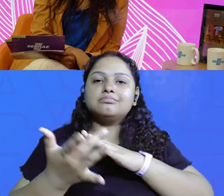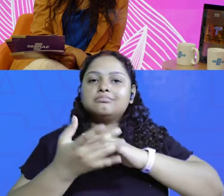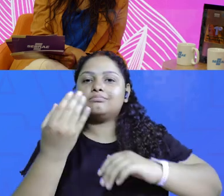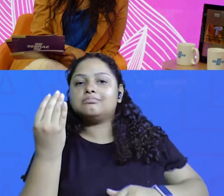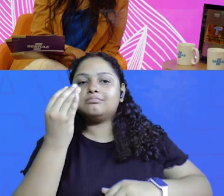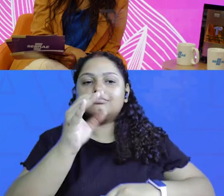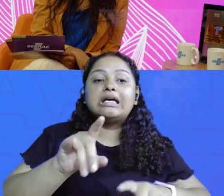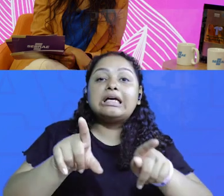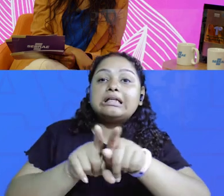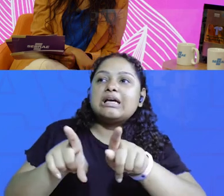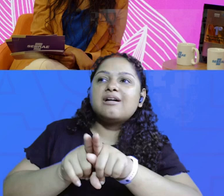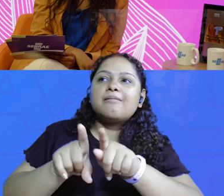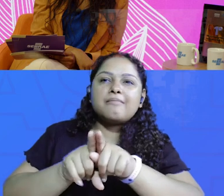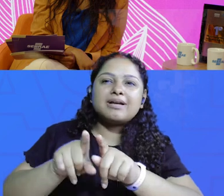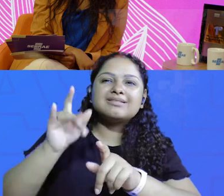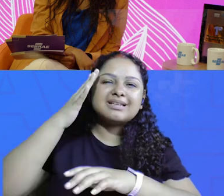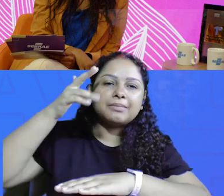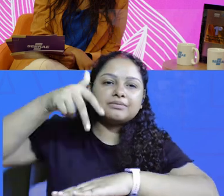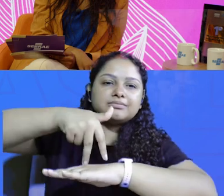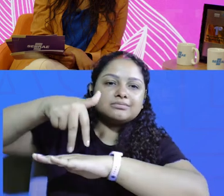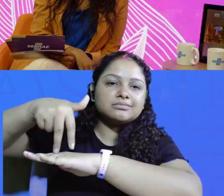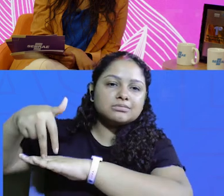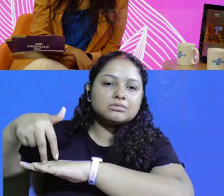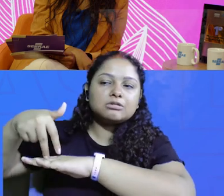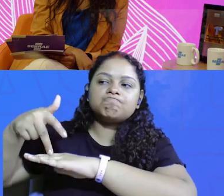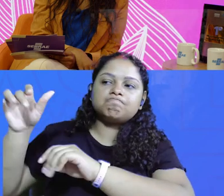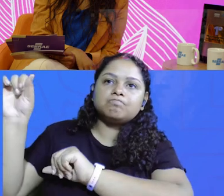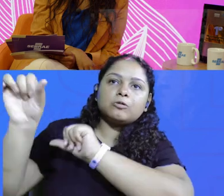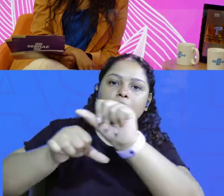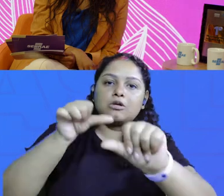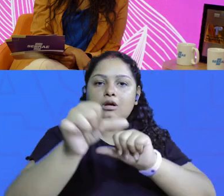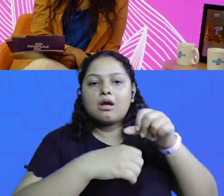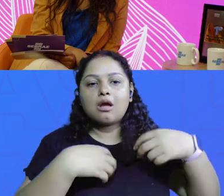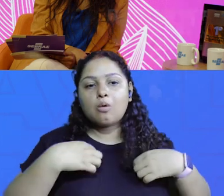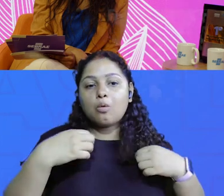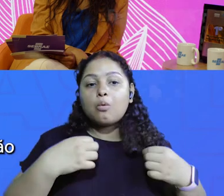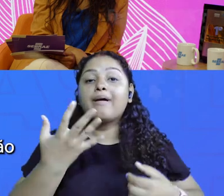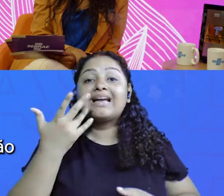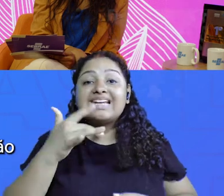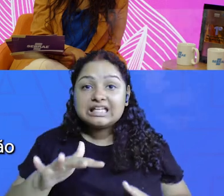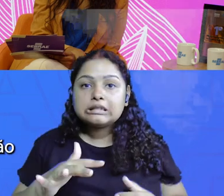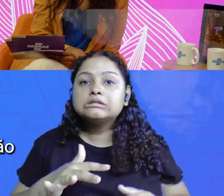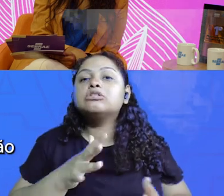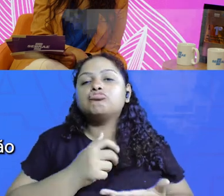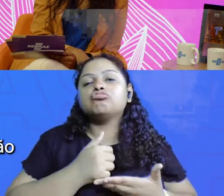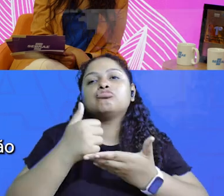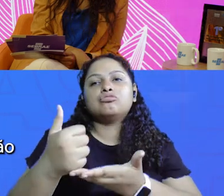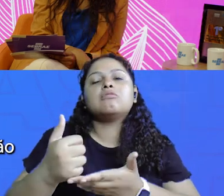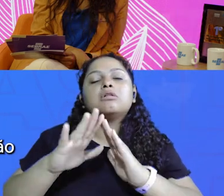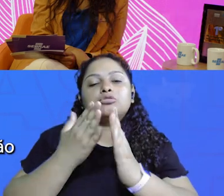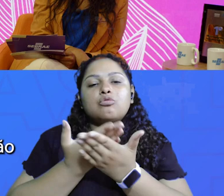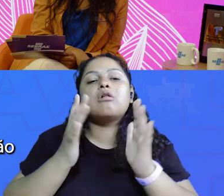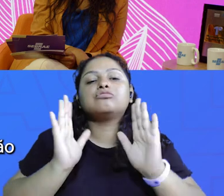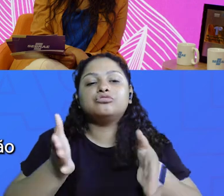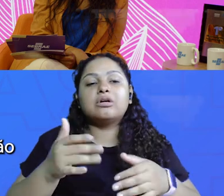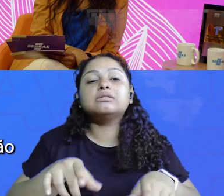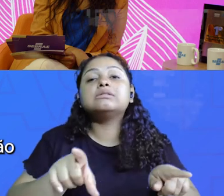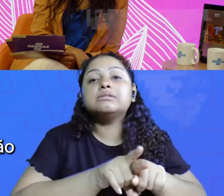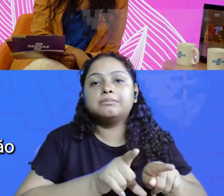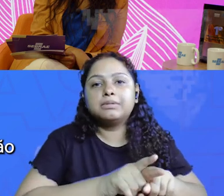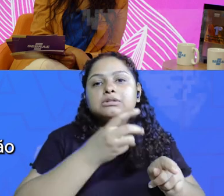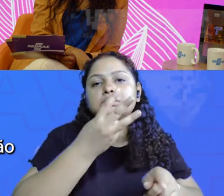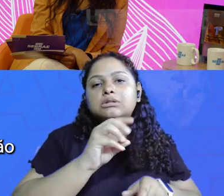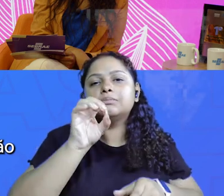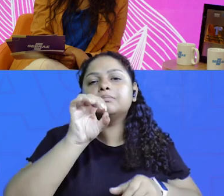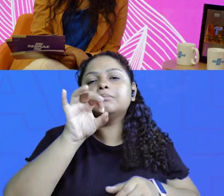gerar conteúdo e vou também trocar a vitrine. As crianças já foram para a escola, eu já fiz minha meia hora de meditação no